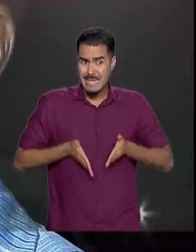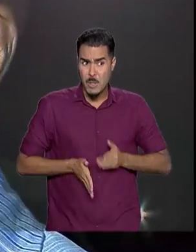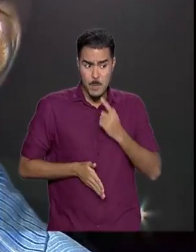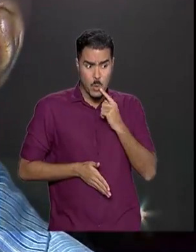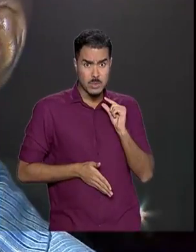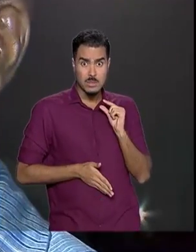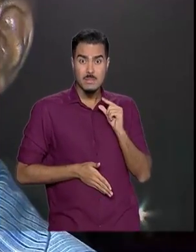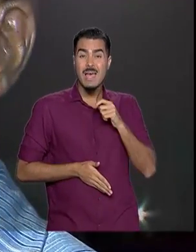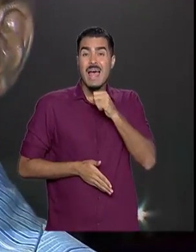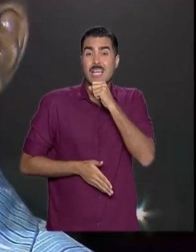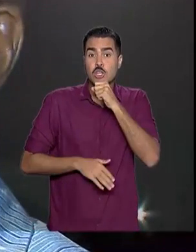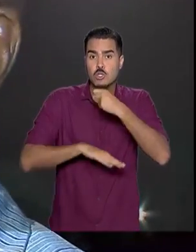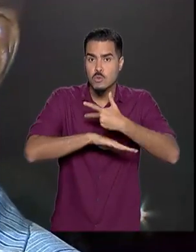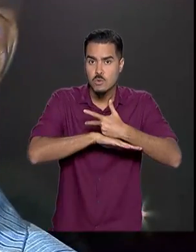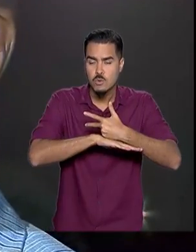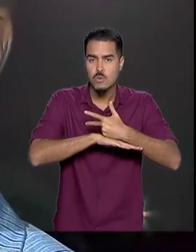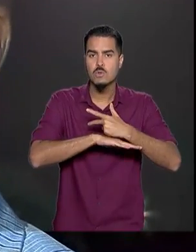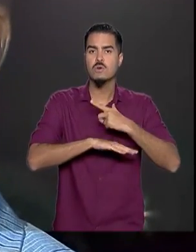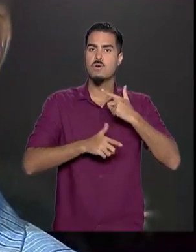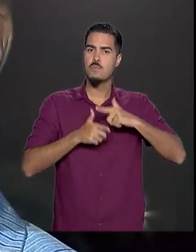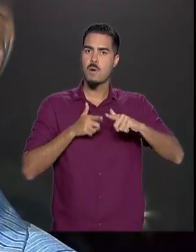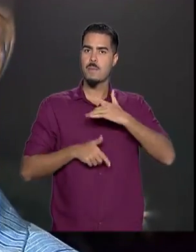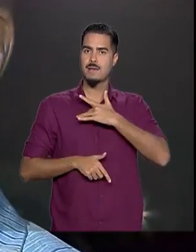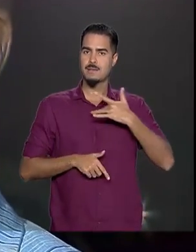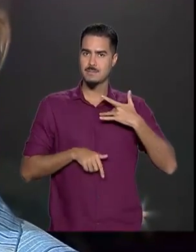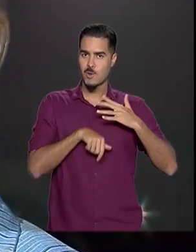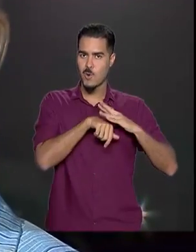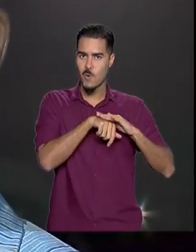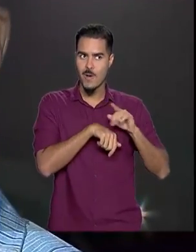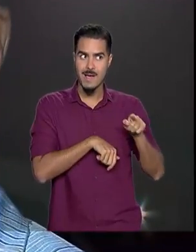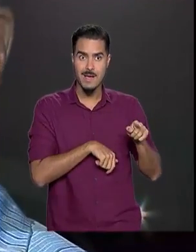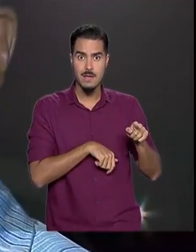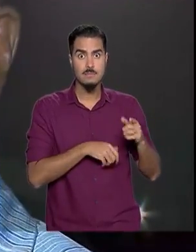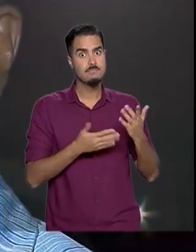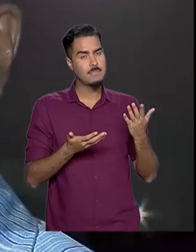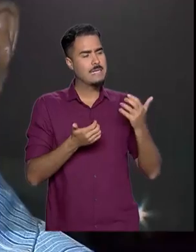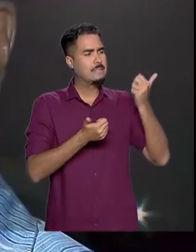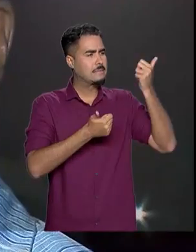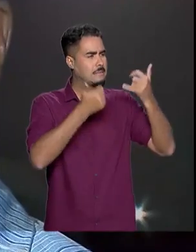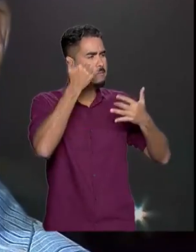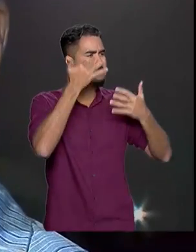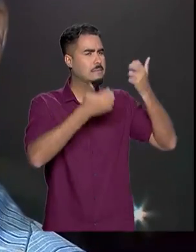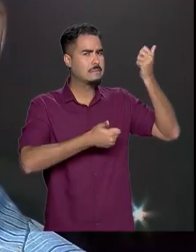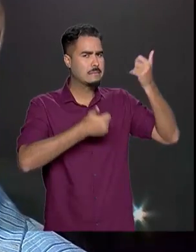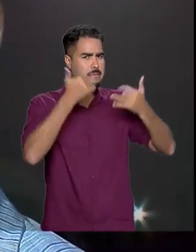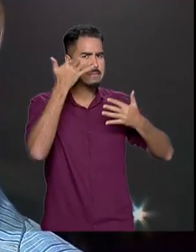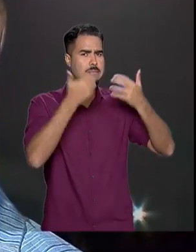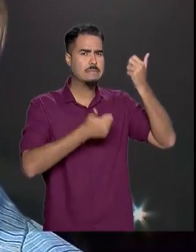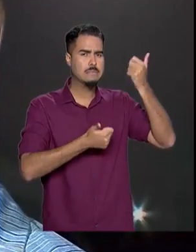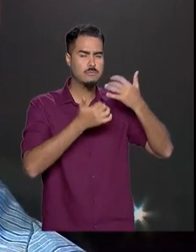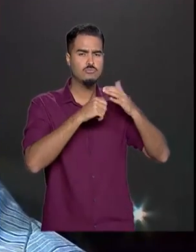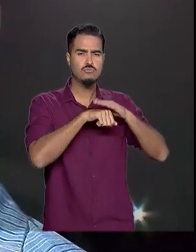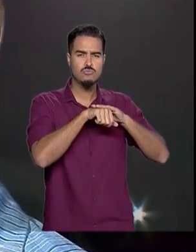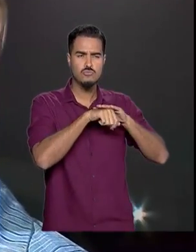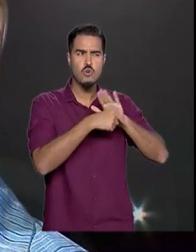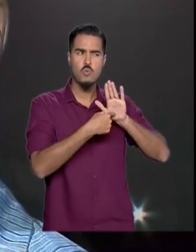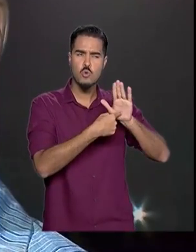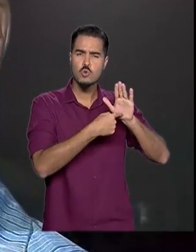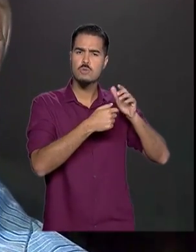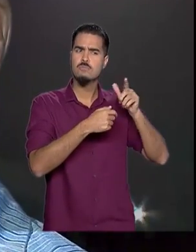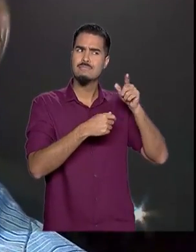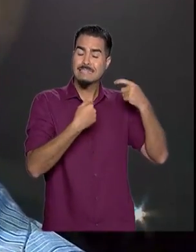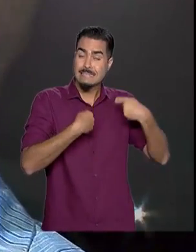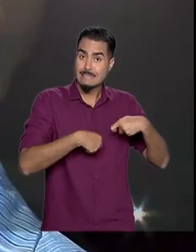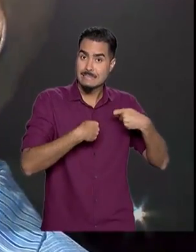temos idosos com problema de saúde. E isso tem que ser explicado muito bem, tem que ser mostrado que